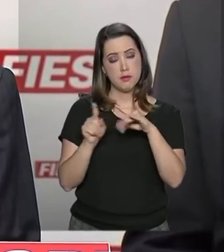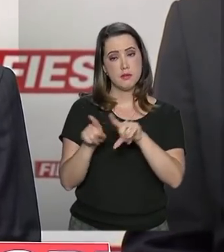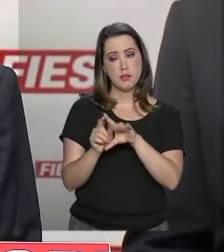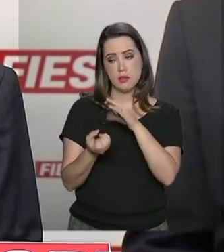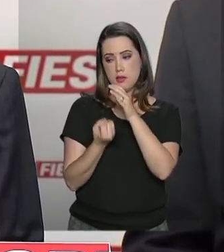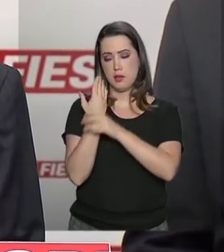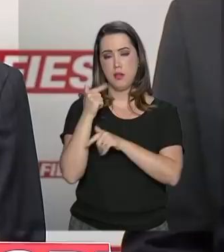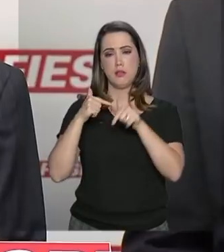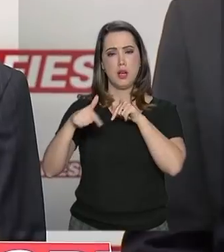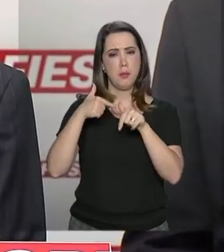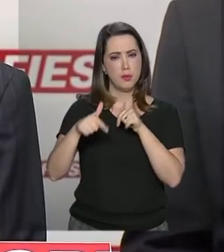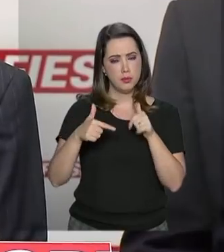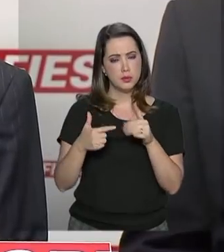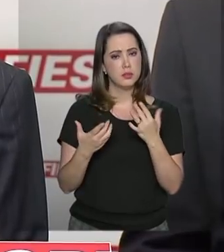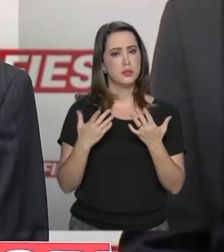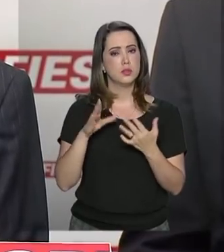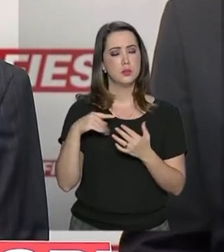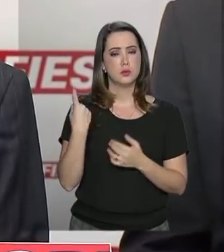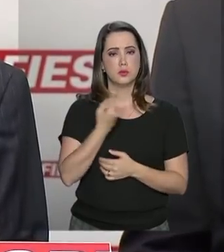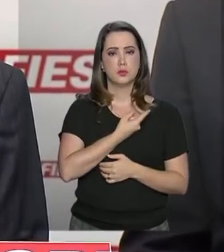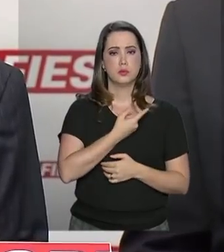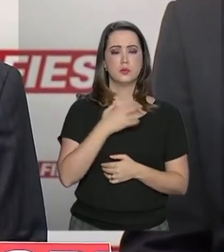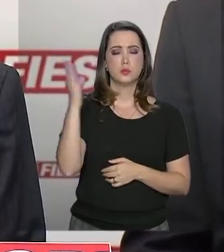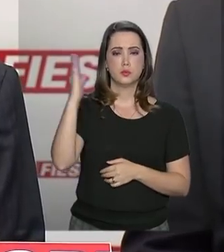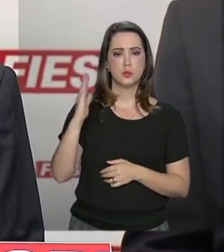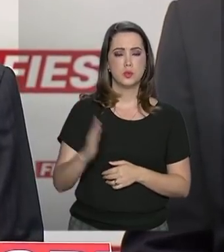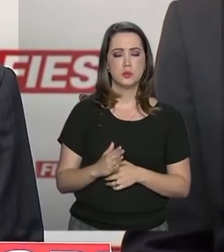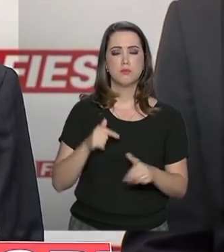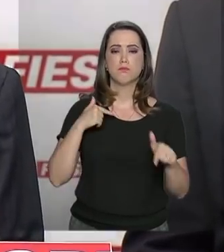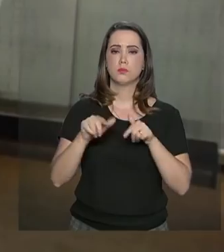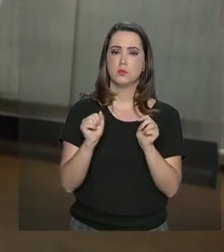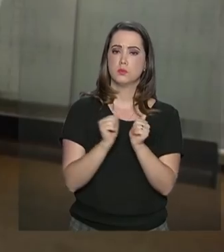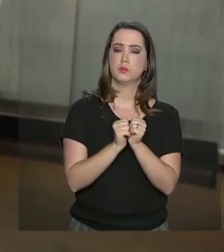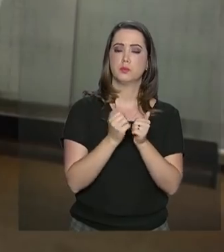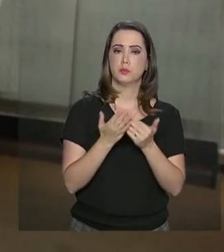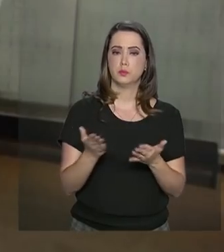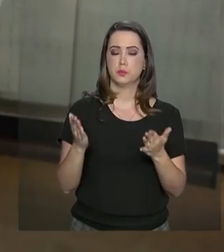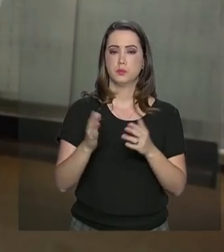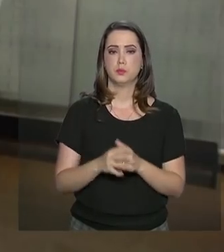empregam grande parte dos nossos brasileiros e brasileiras.